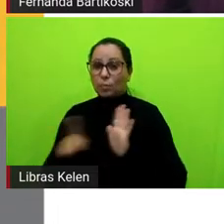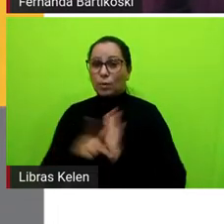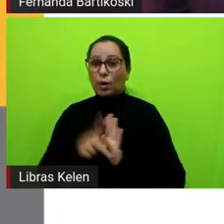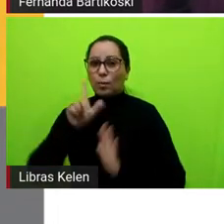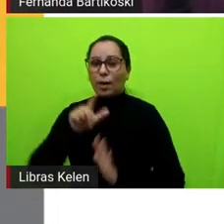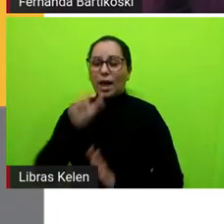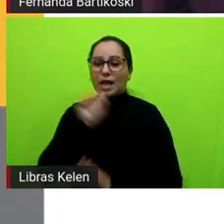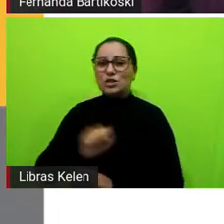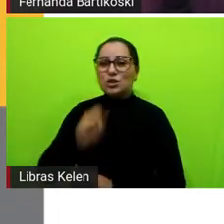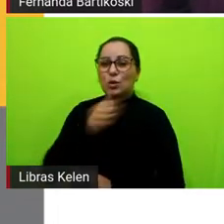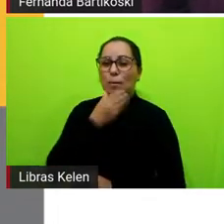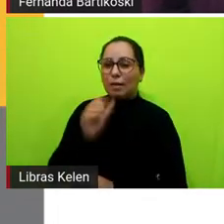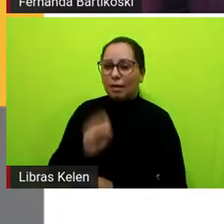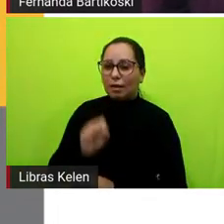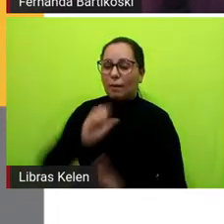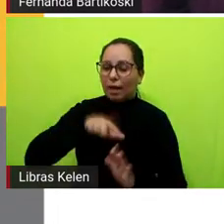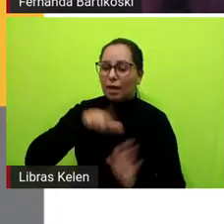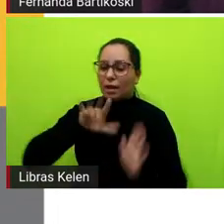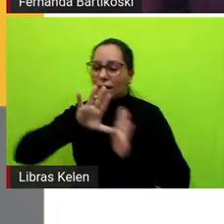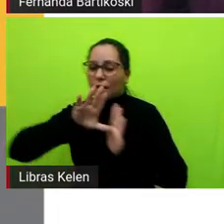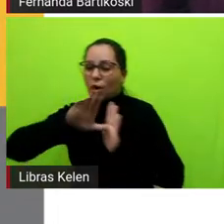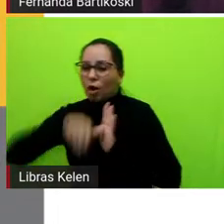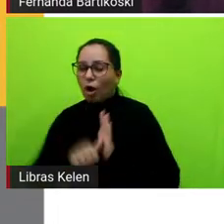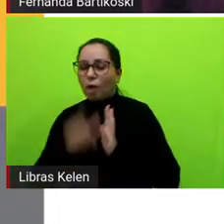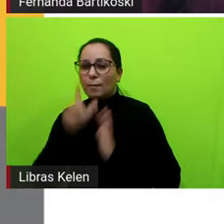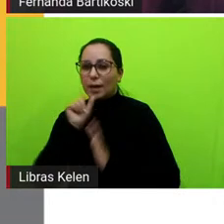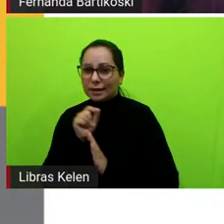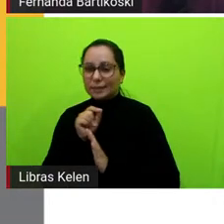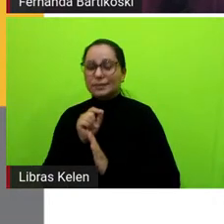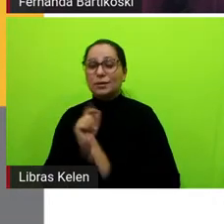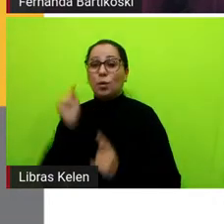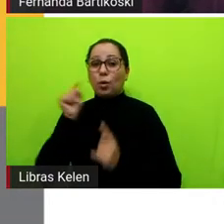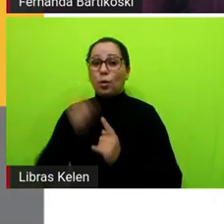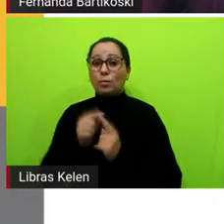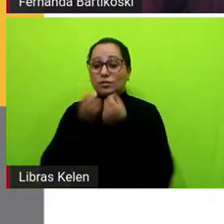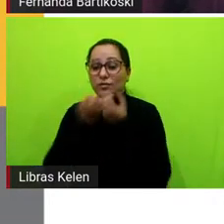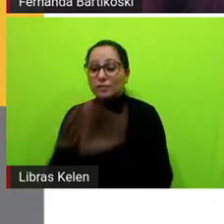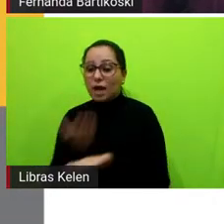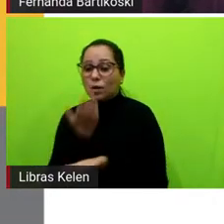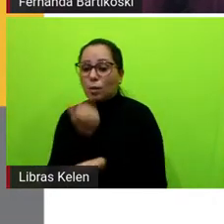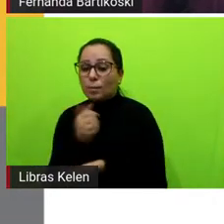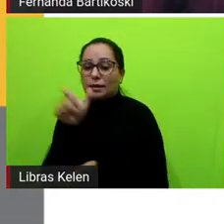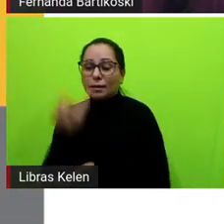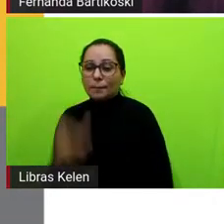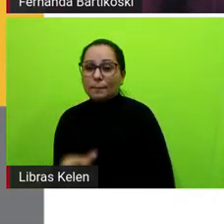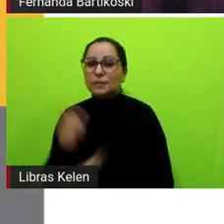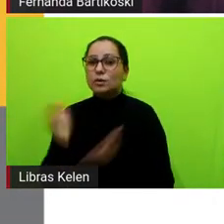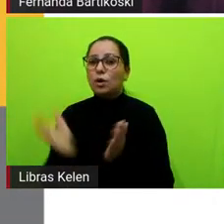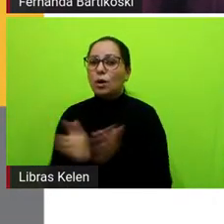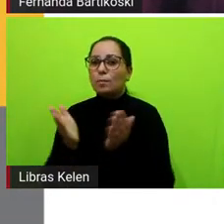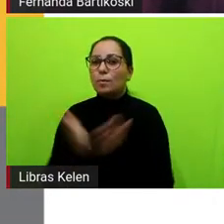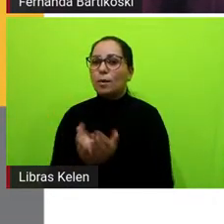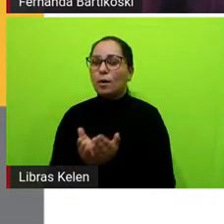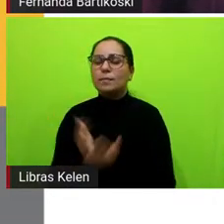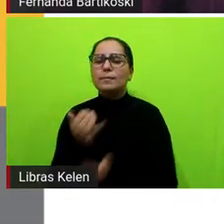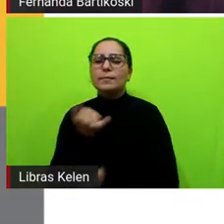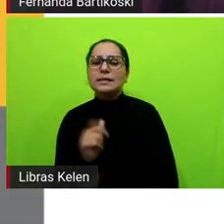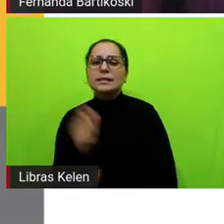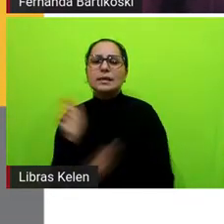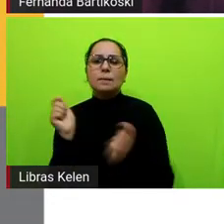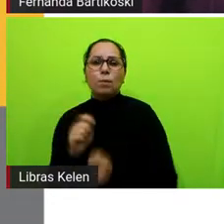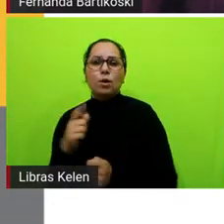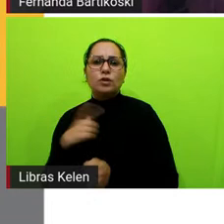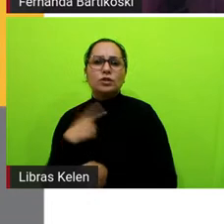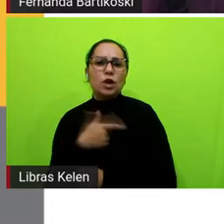roubava as galinhas com o objetivo de alimentar os pobres e se essa narrativa pudesse ter um outro o que